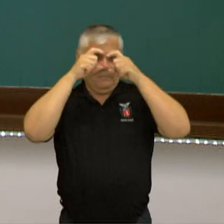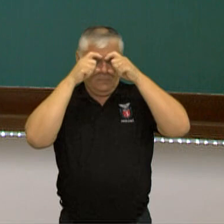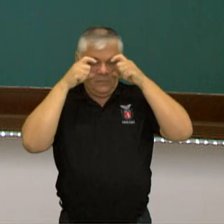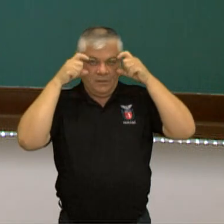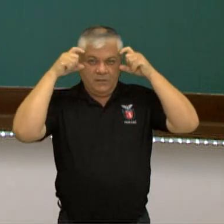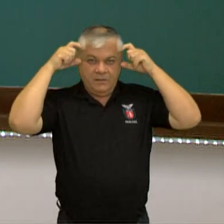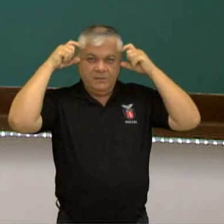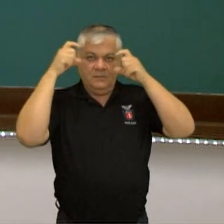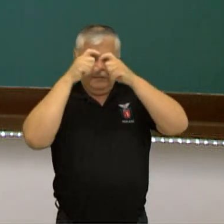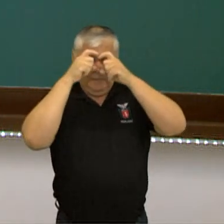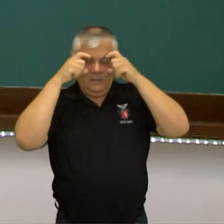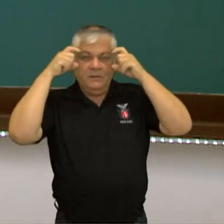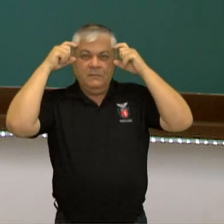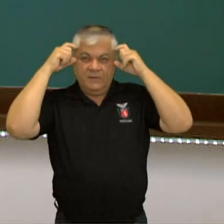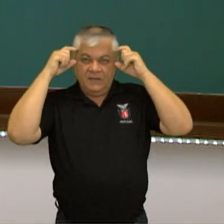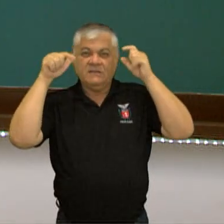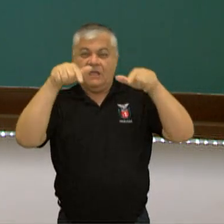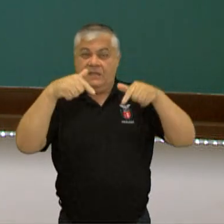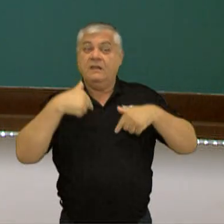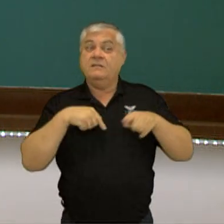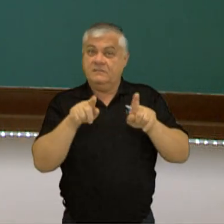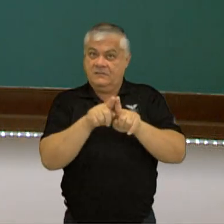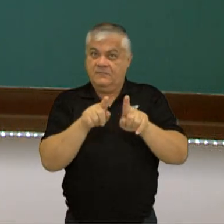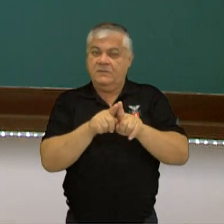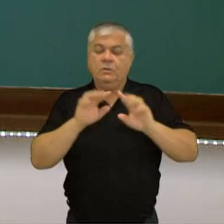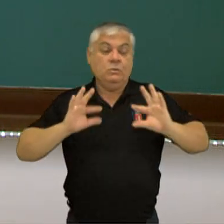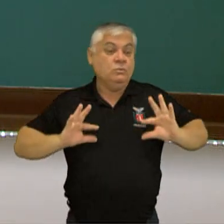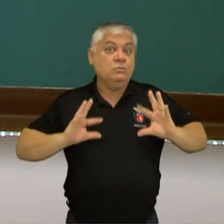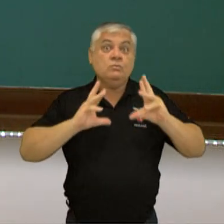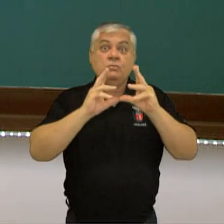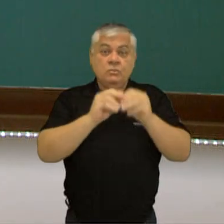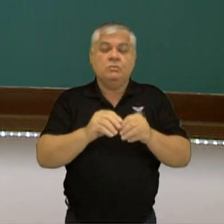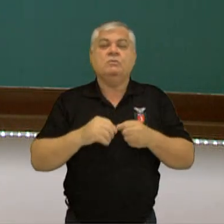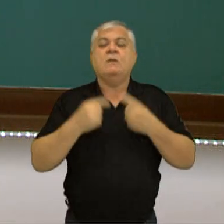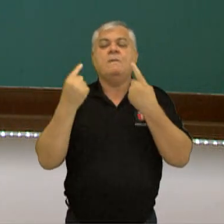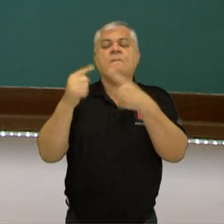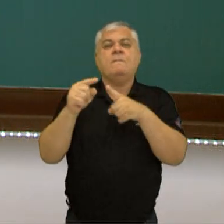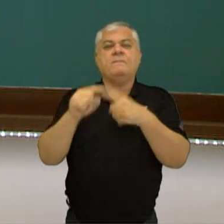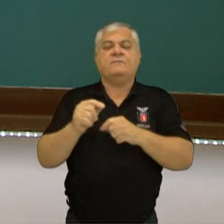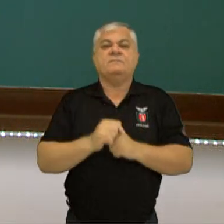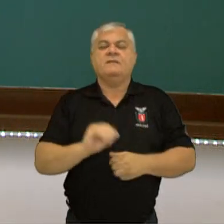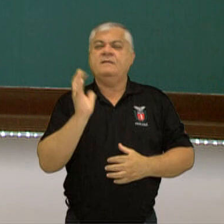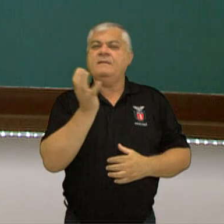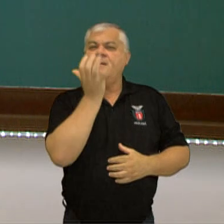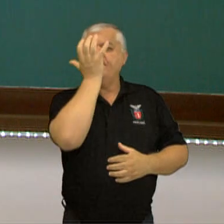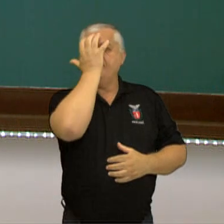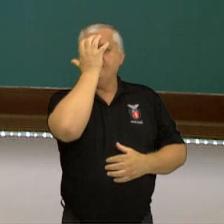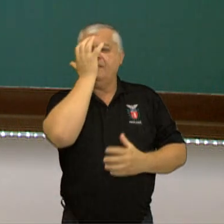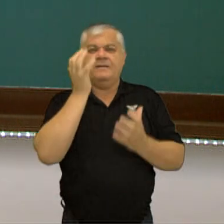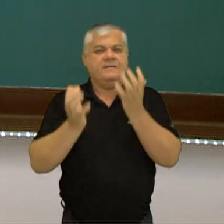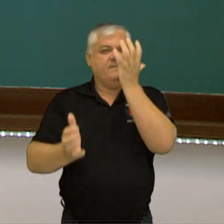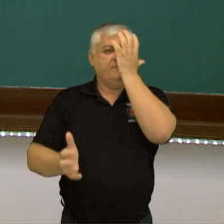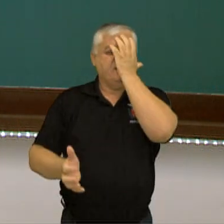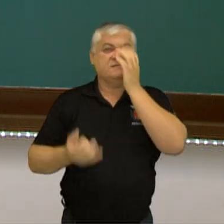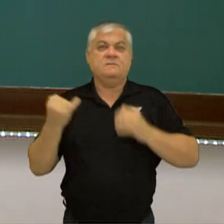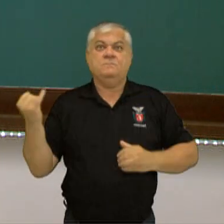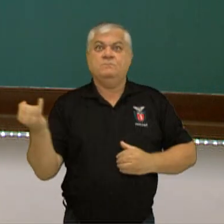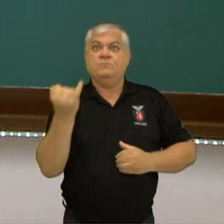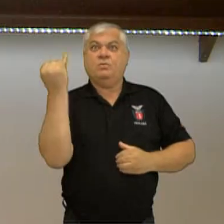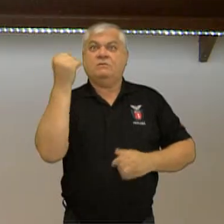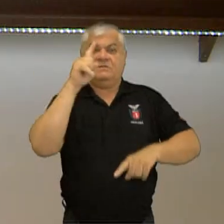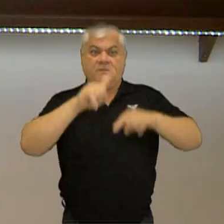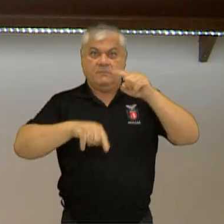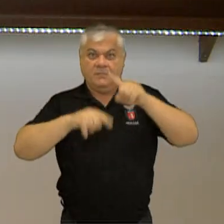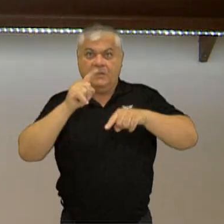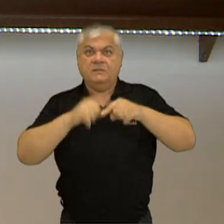crítica, tá, pessoal? Todos os personagens têm essa maneira crítica. E as máscaras são figuras tão importantes na concepção